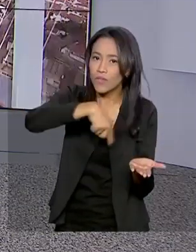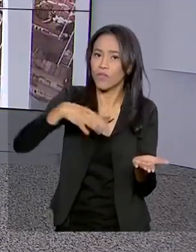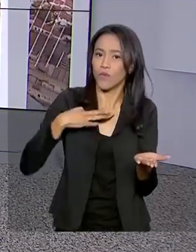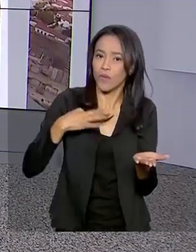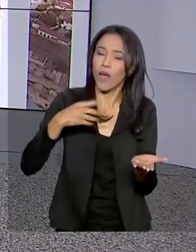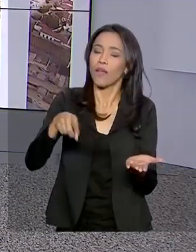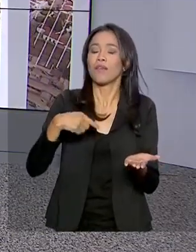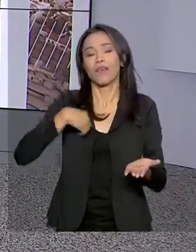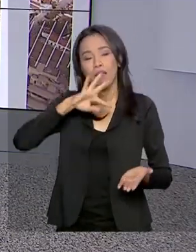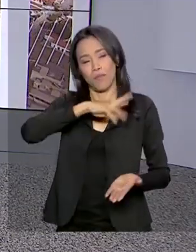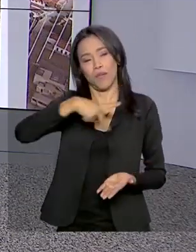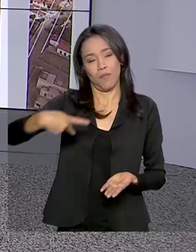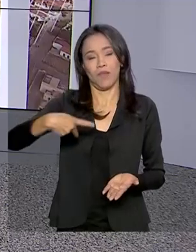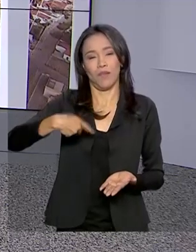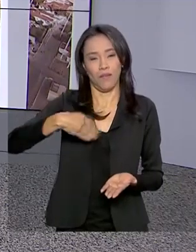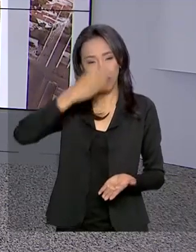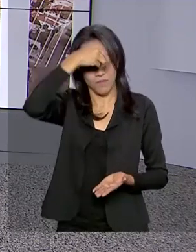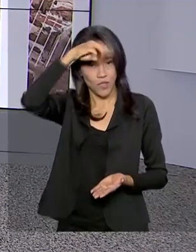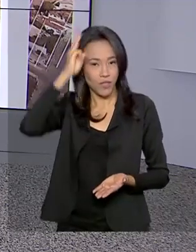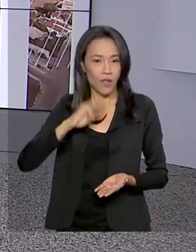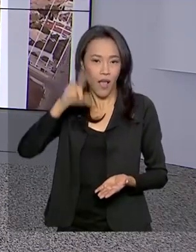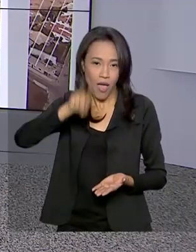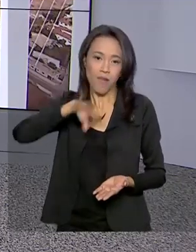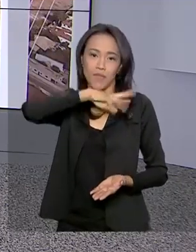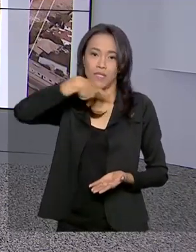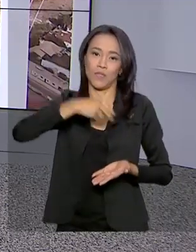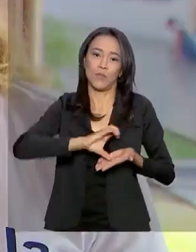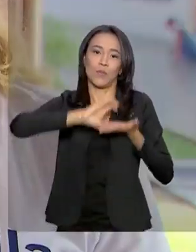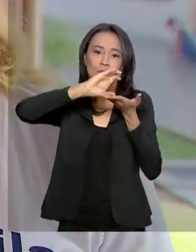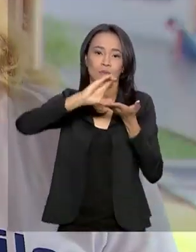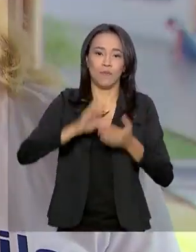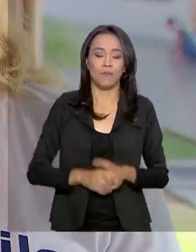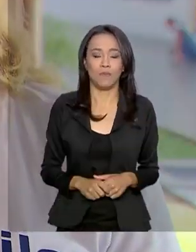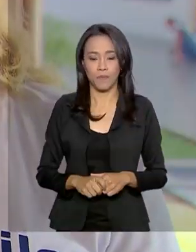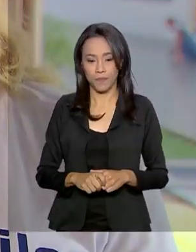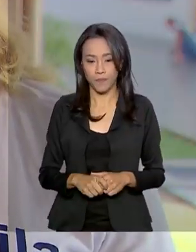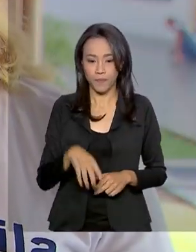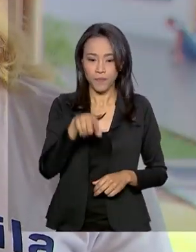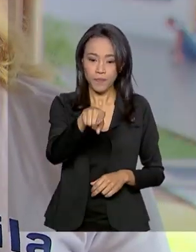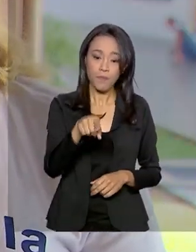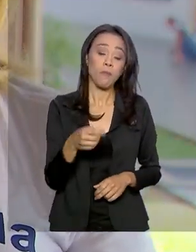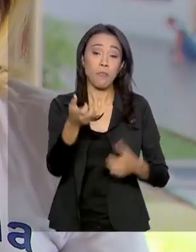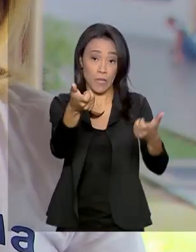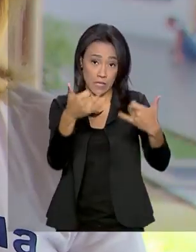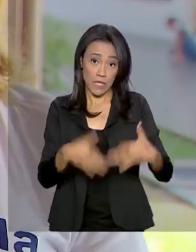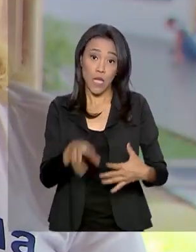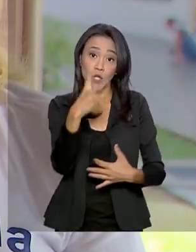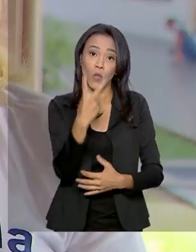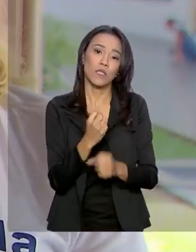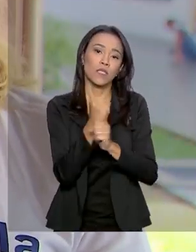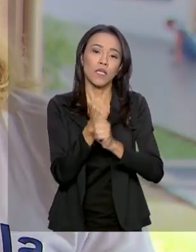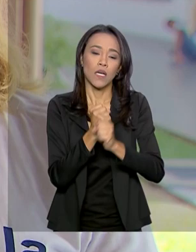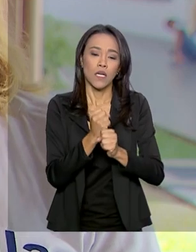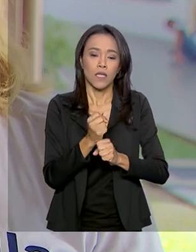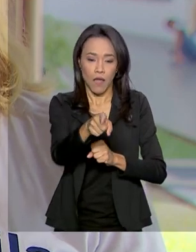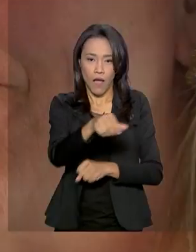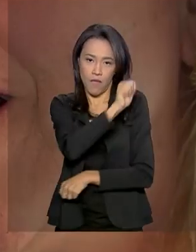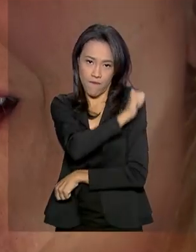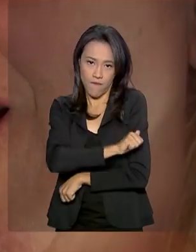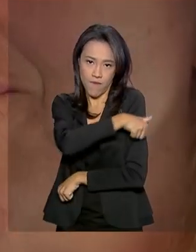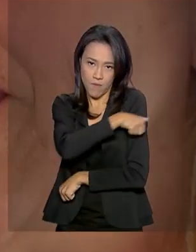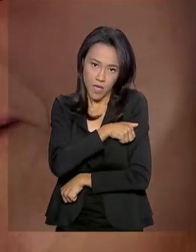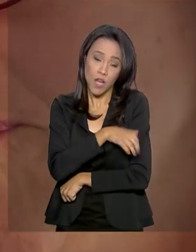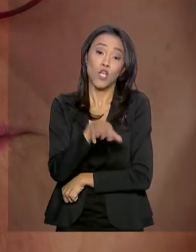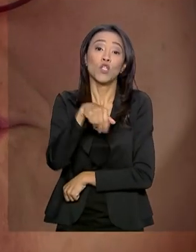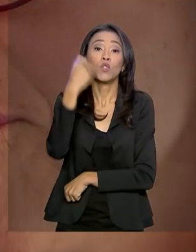primeira-dama, Michele Bolsonaro, como presidente do Conselho. Há dois anos, a enfermeira Regina dedica algumas horas